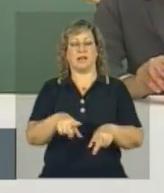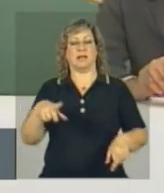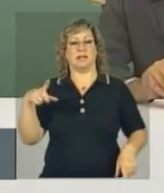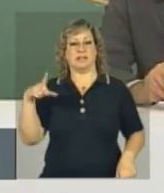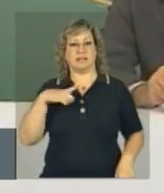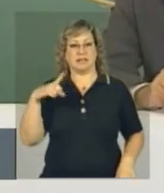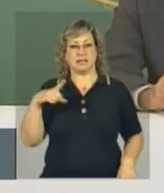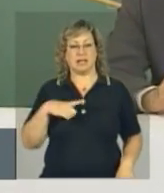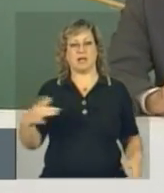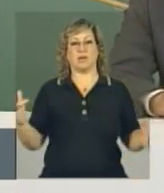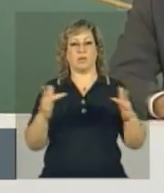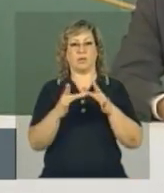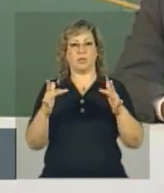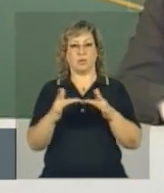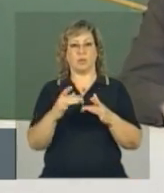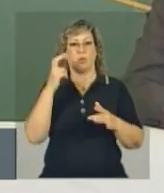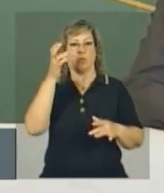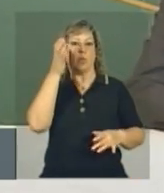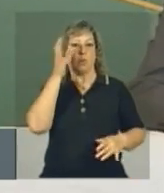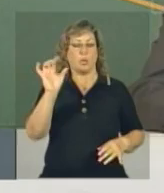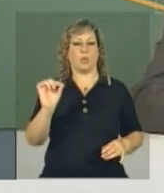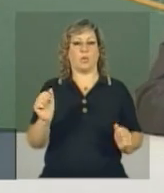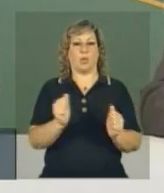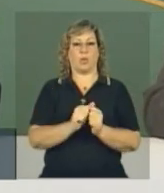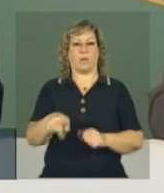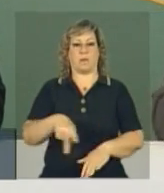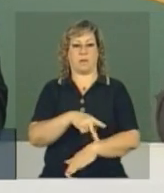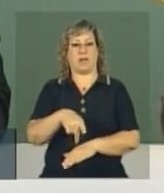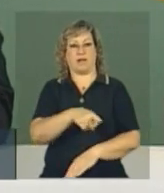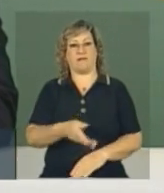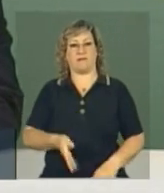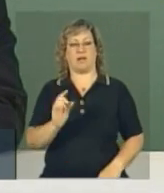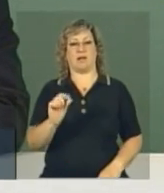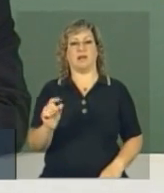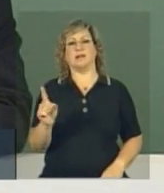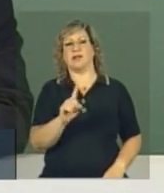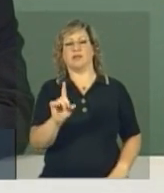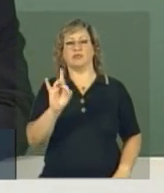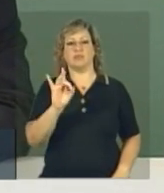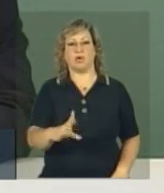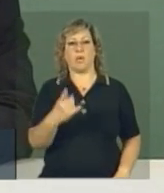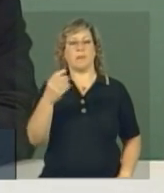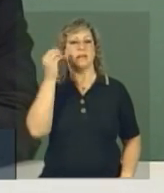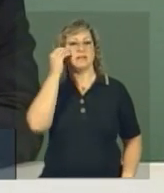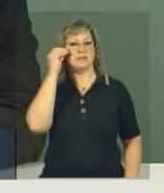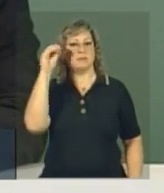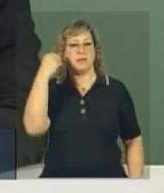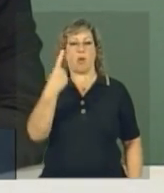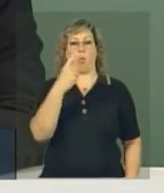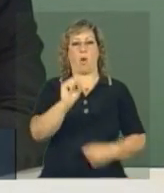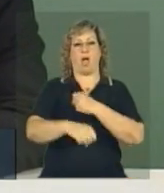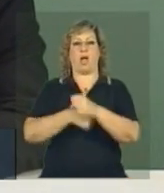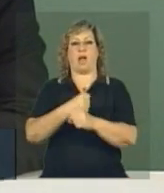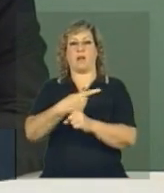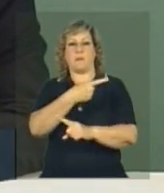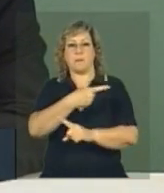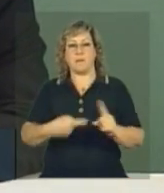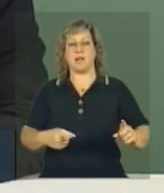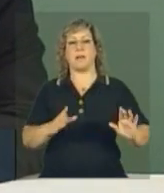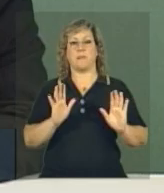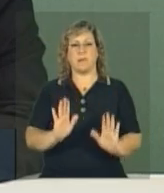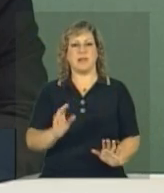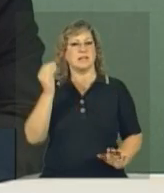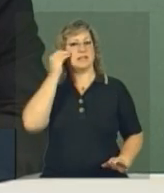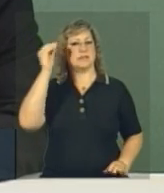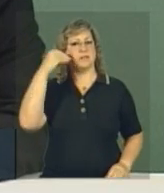relação cultural profunda com o país que ele vai. Quer dizer, não seja apenas uma experiência de um ano e meio na vida dele, mas seja uma experiência